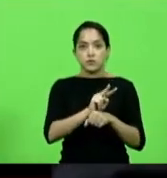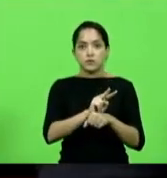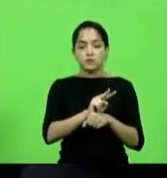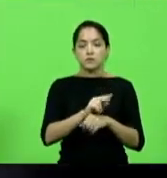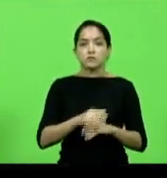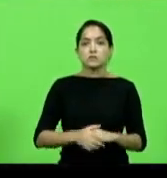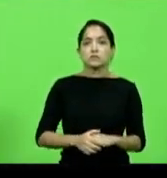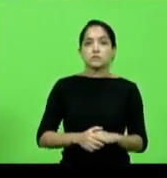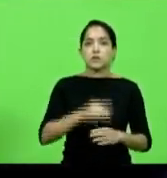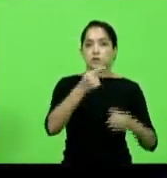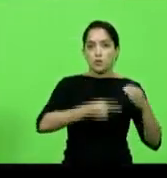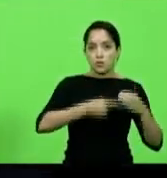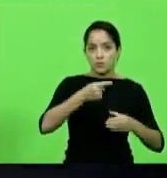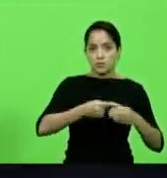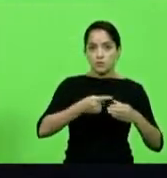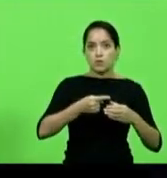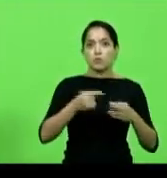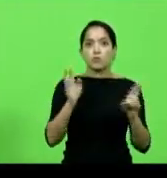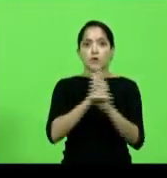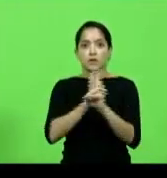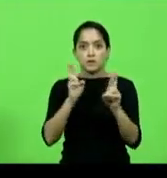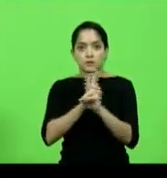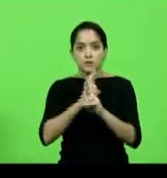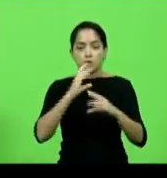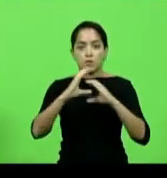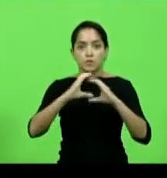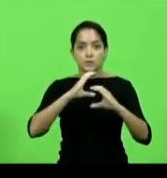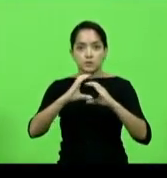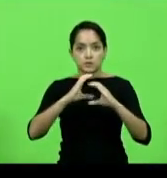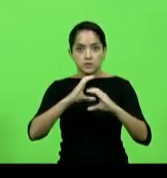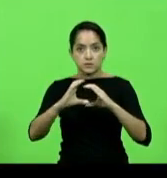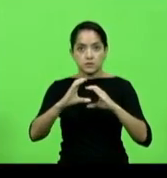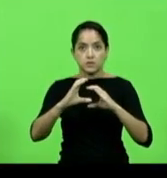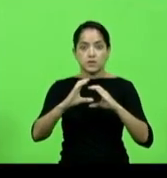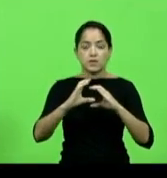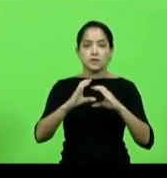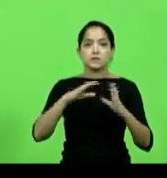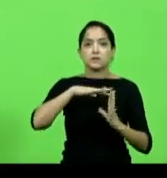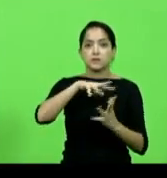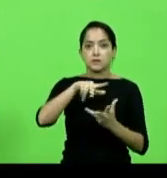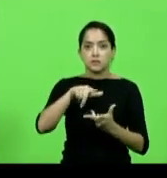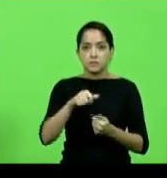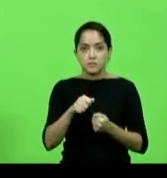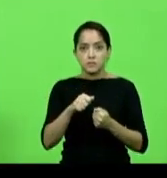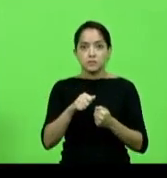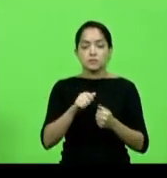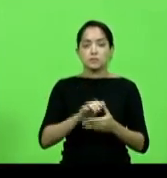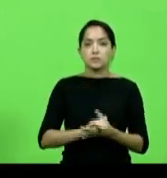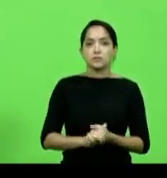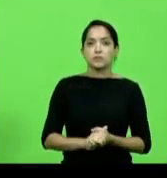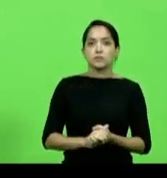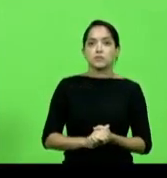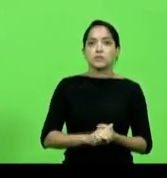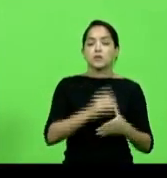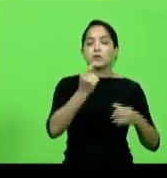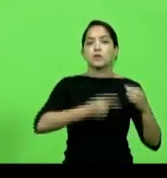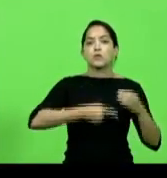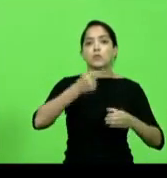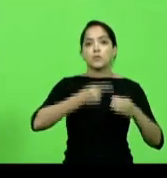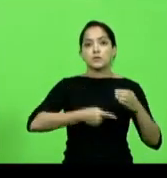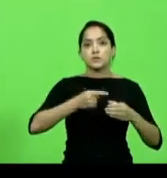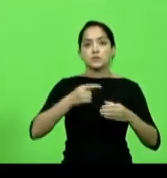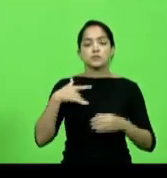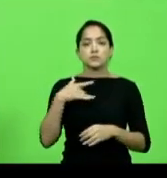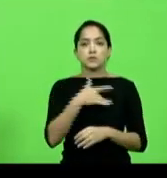Comissão de Relacionamento Institucional, Comunicação, Relações Internacionais e do Mercosul, Comissão de